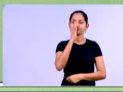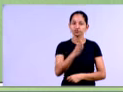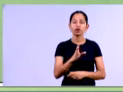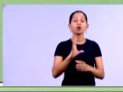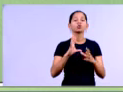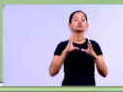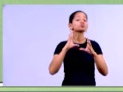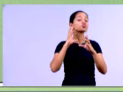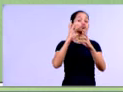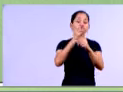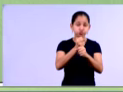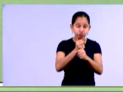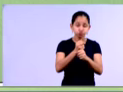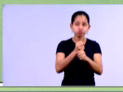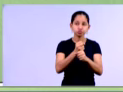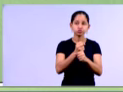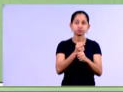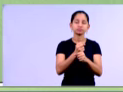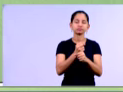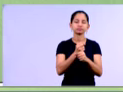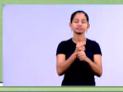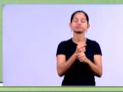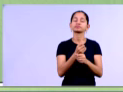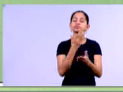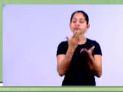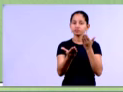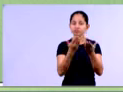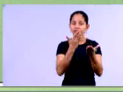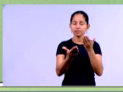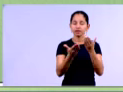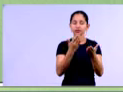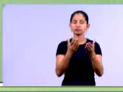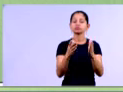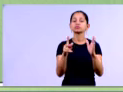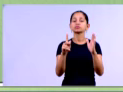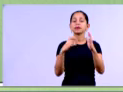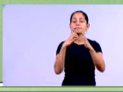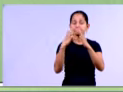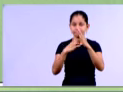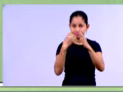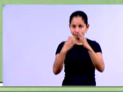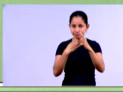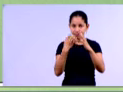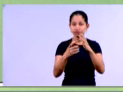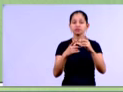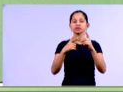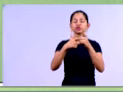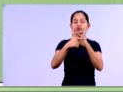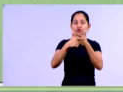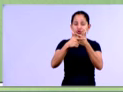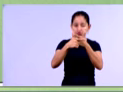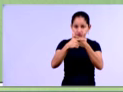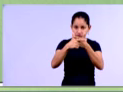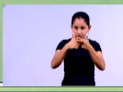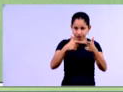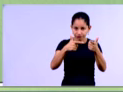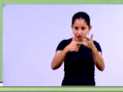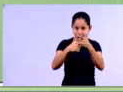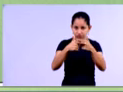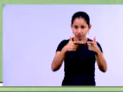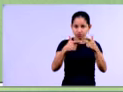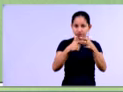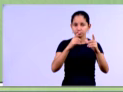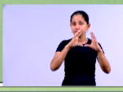total das disponibilidades, ok? No balanço patrimonial. Vamos dividir pelo total do ativo, que é o grupo a ela